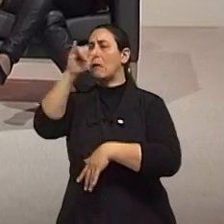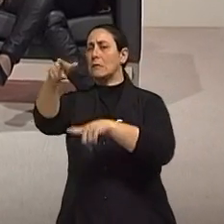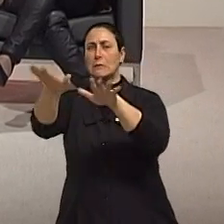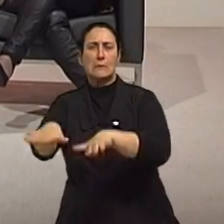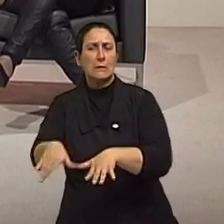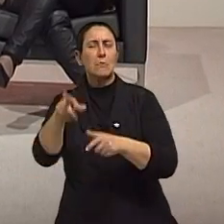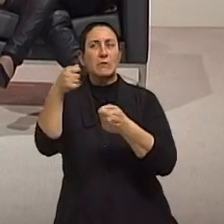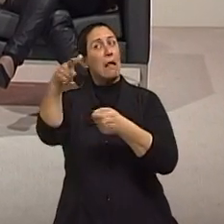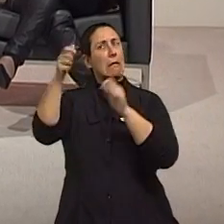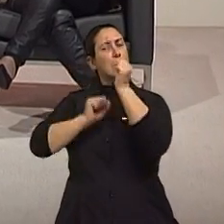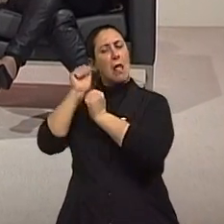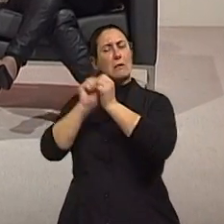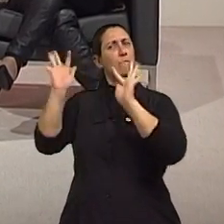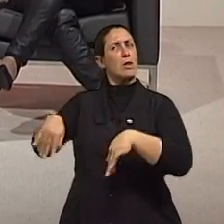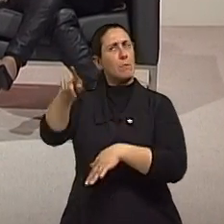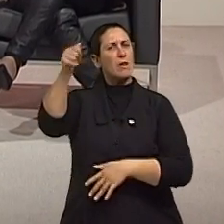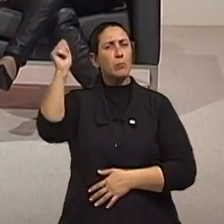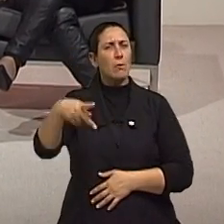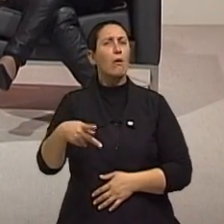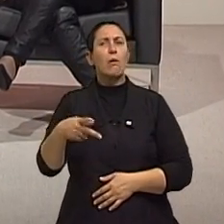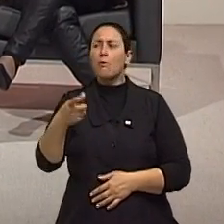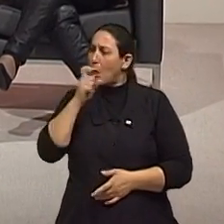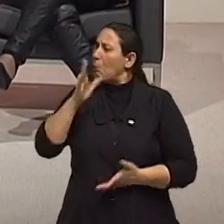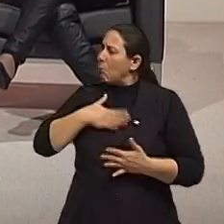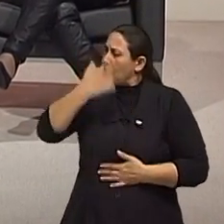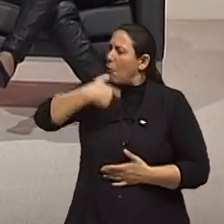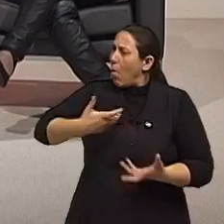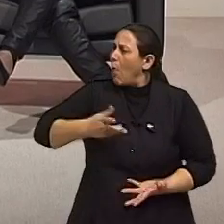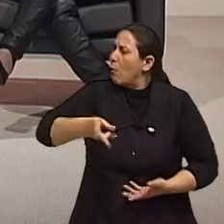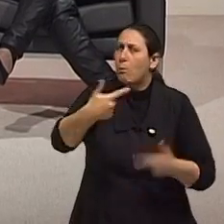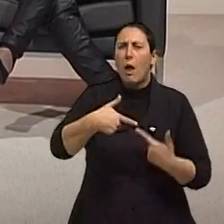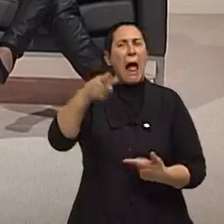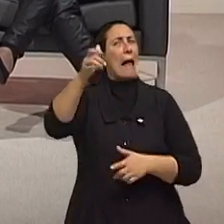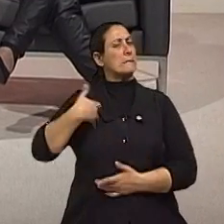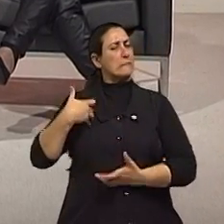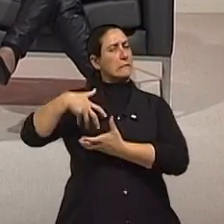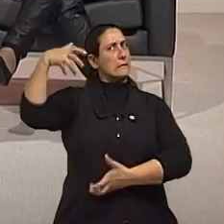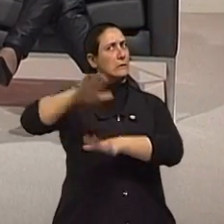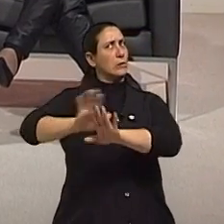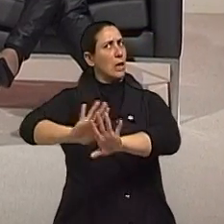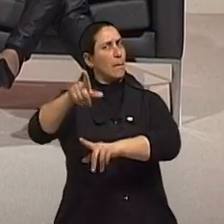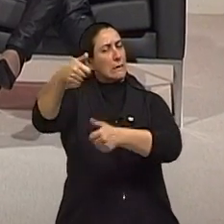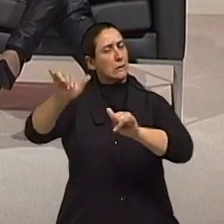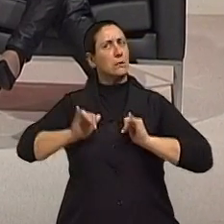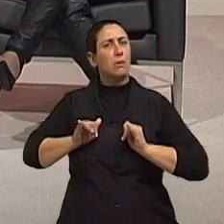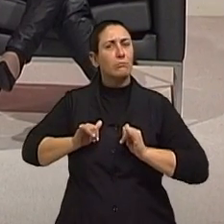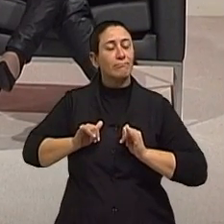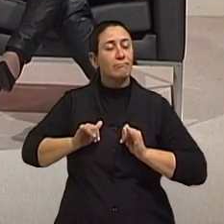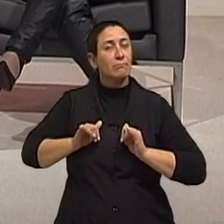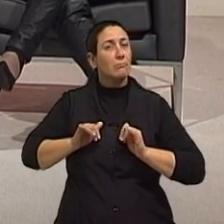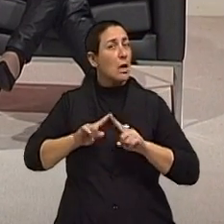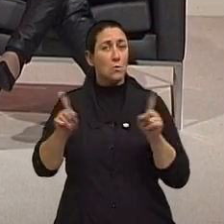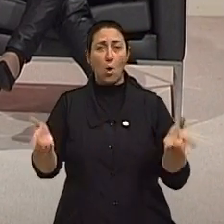Pai que está na empresa, tem que sair, não interessa se ele está com condições de produzir ou não, mas já passou o seu tempo, para, descansa. E hoje